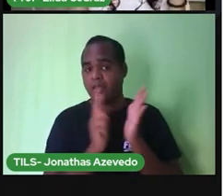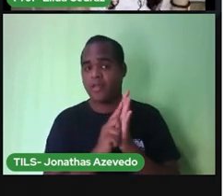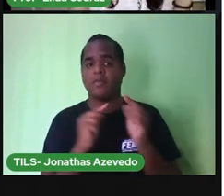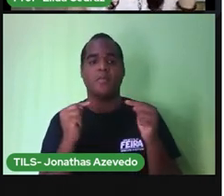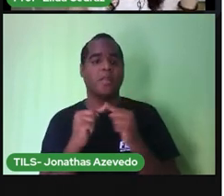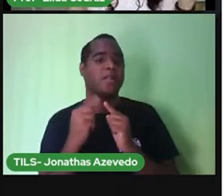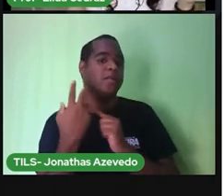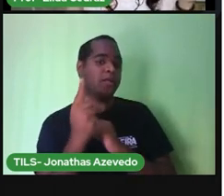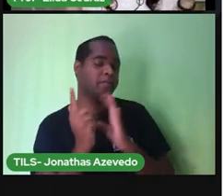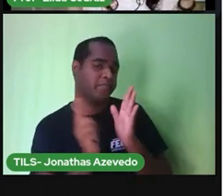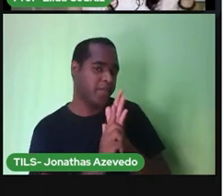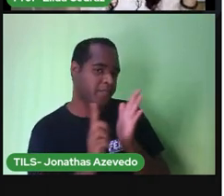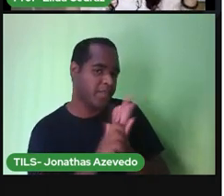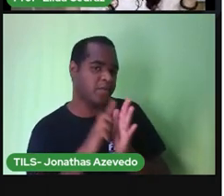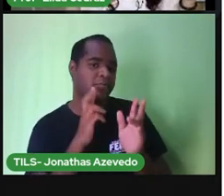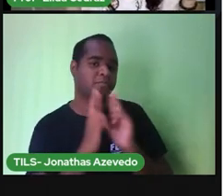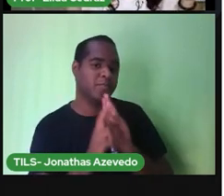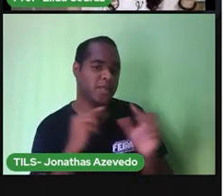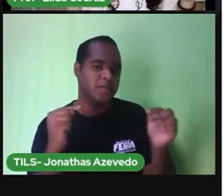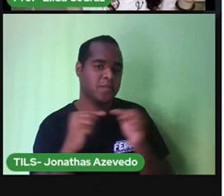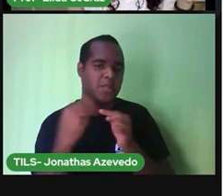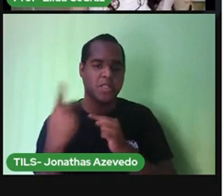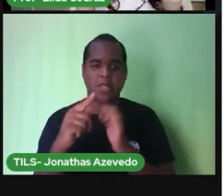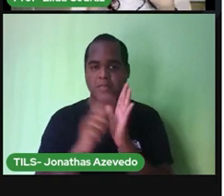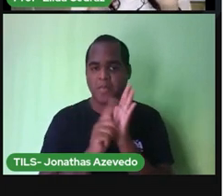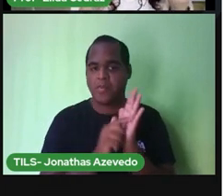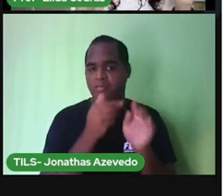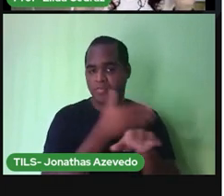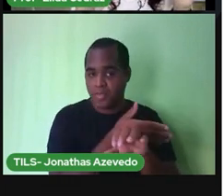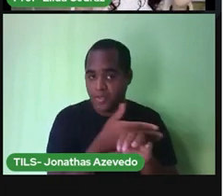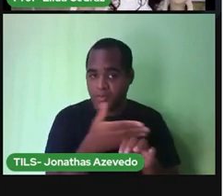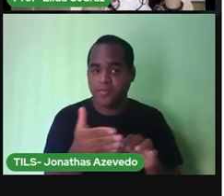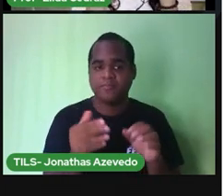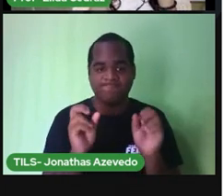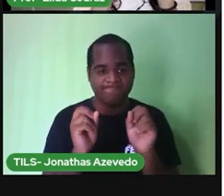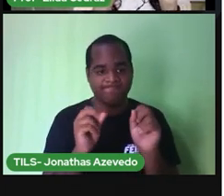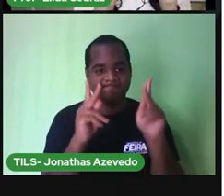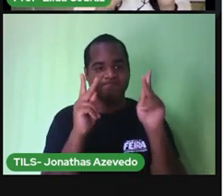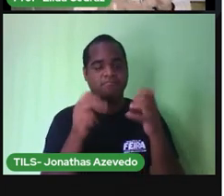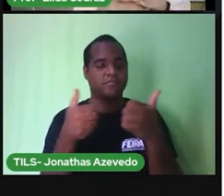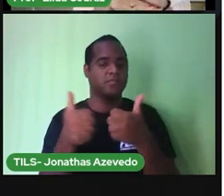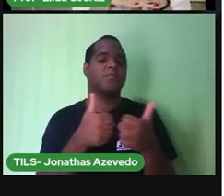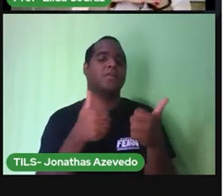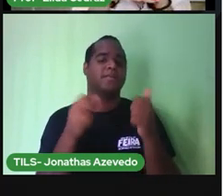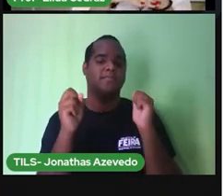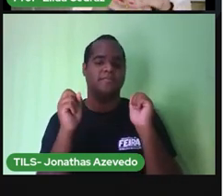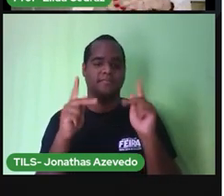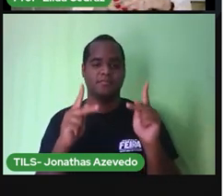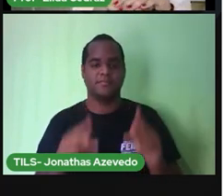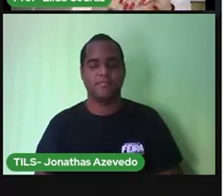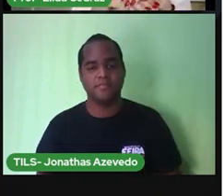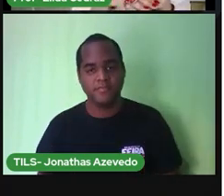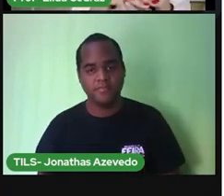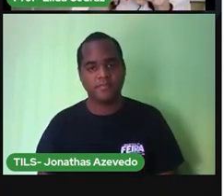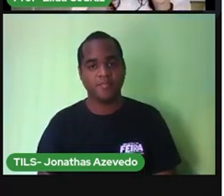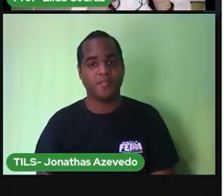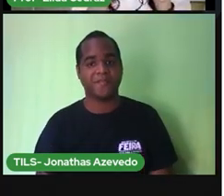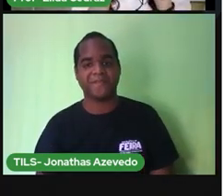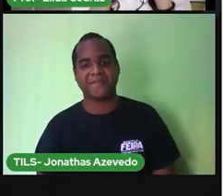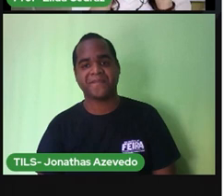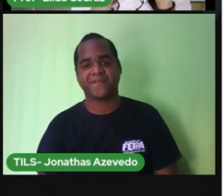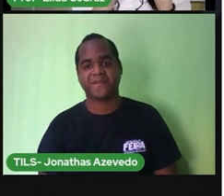sulfite, você responde no papel sulfite, que é o papel ofício branquinho. Ok? Pronto. Para essa atividade,